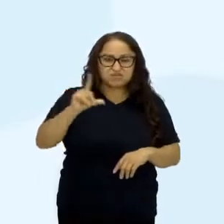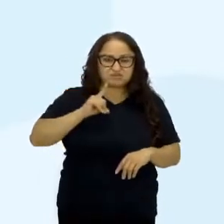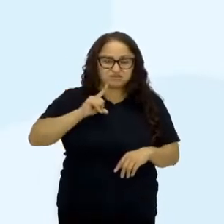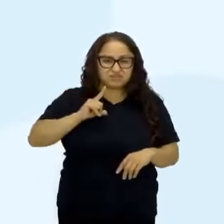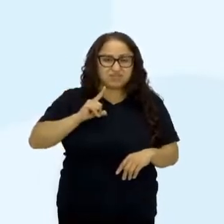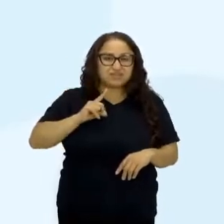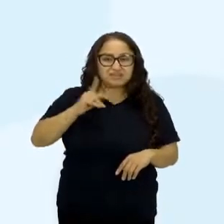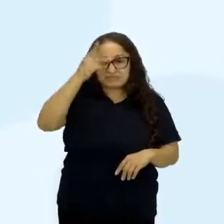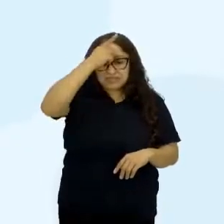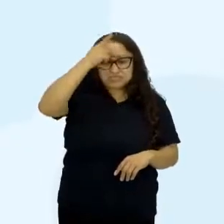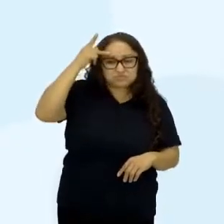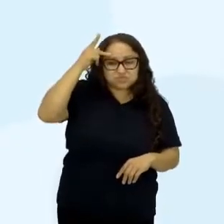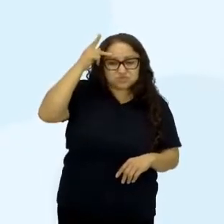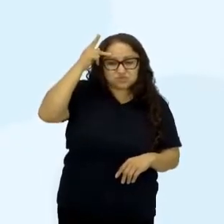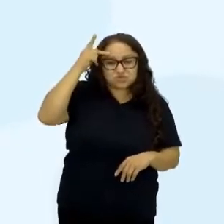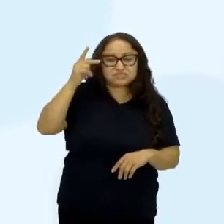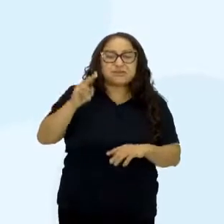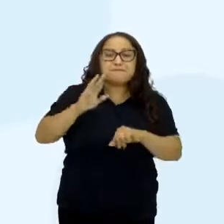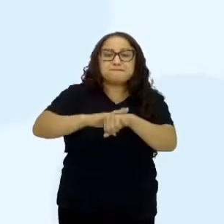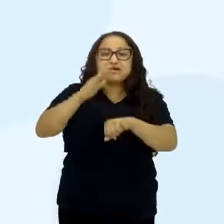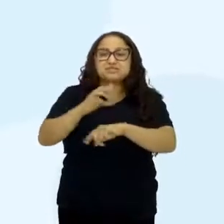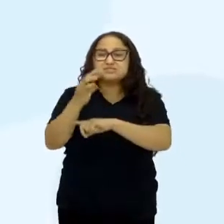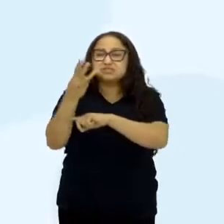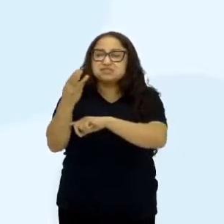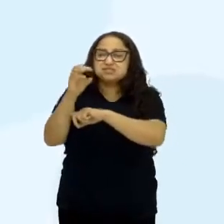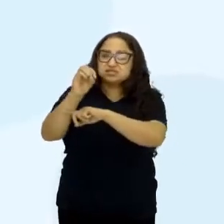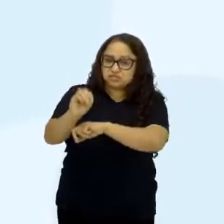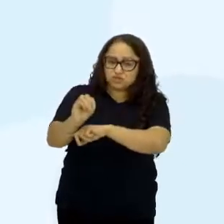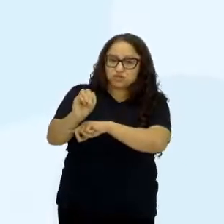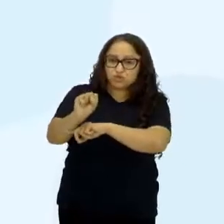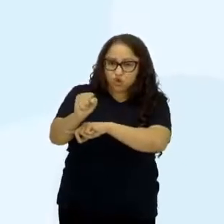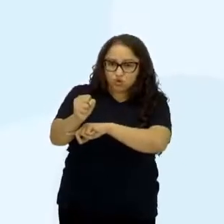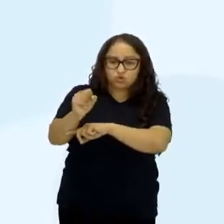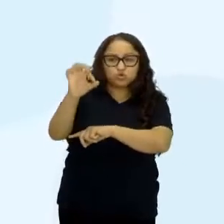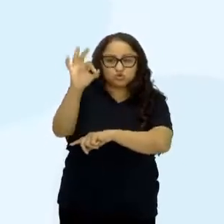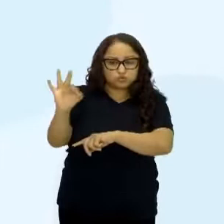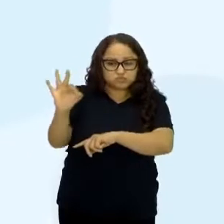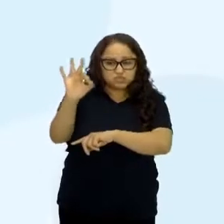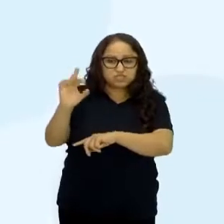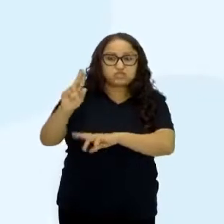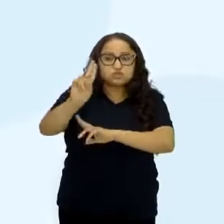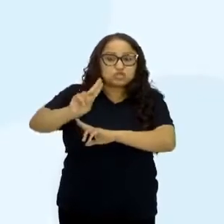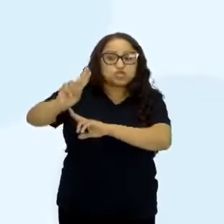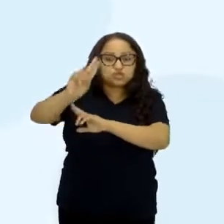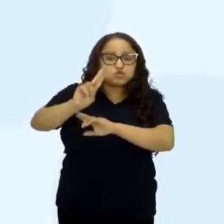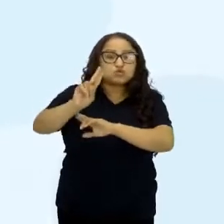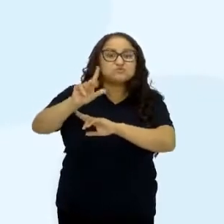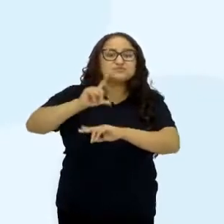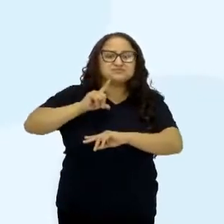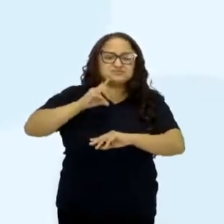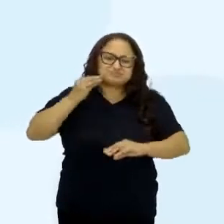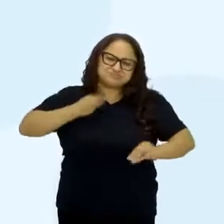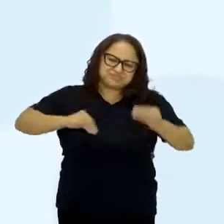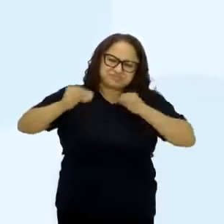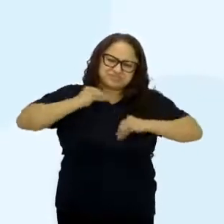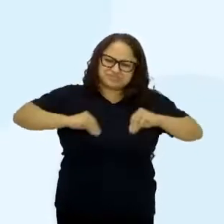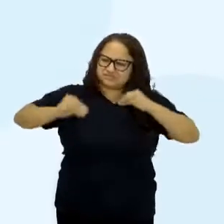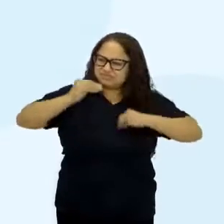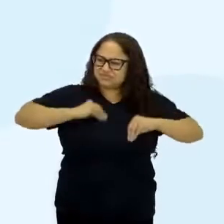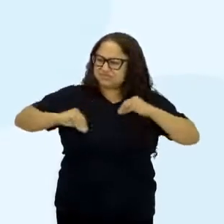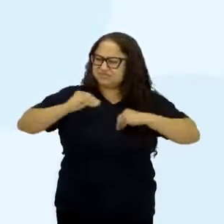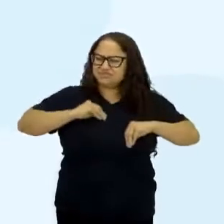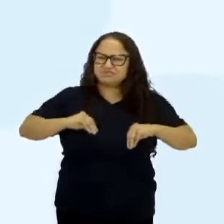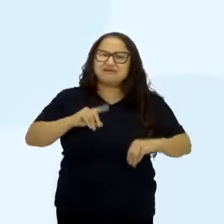e 38% dos que fazem uso intenso mostraram sinais de depressão mais